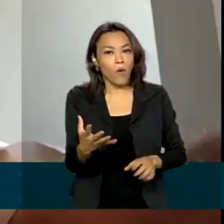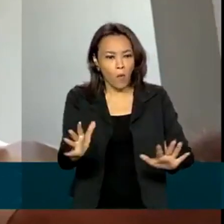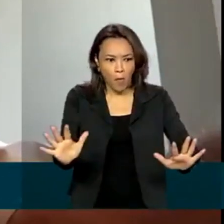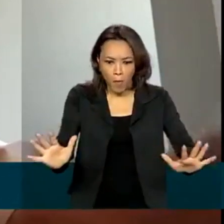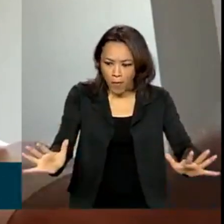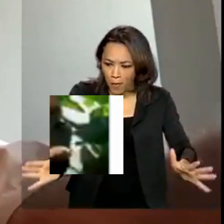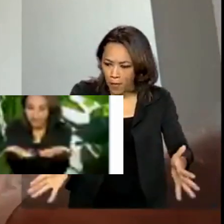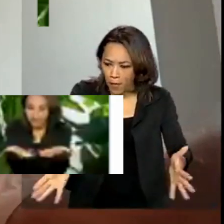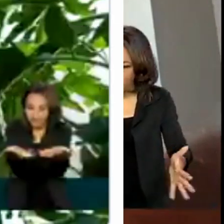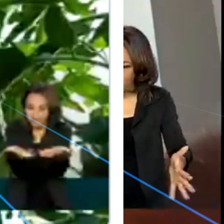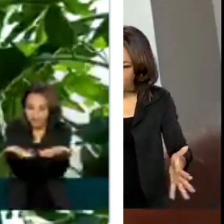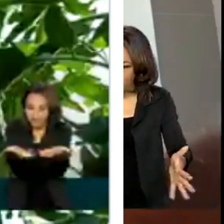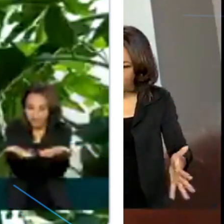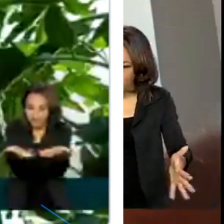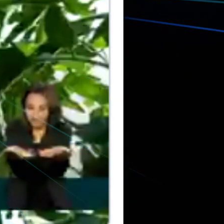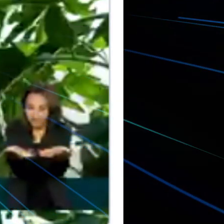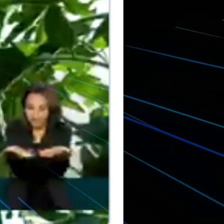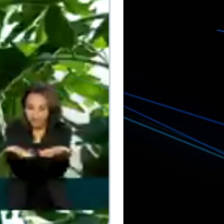produção agropecuária.